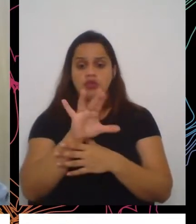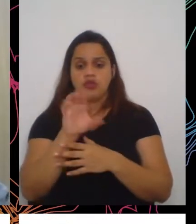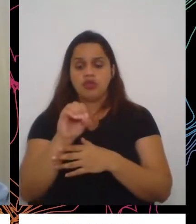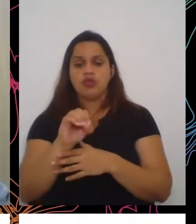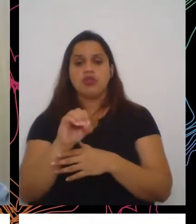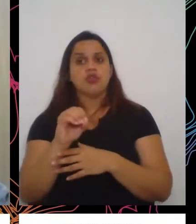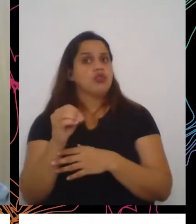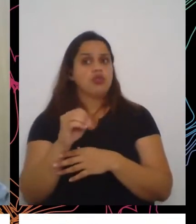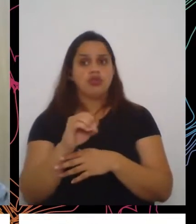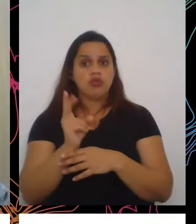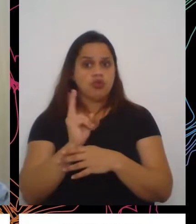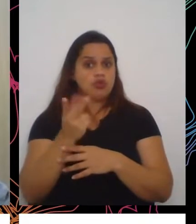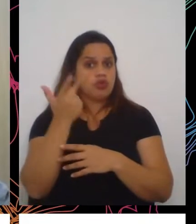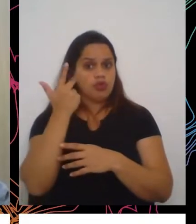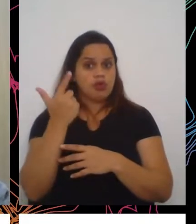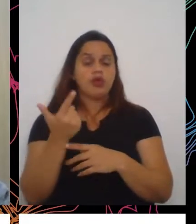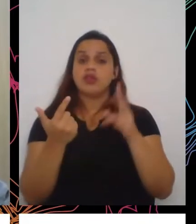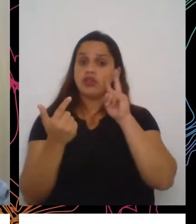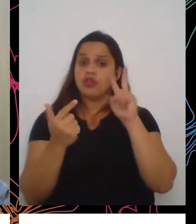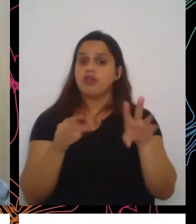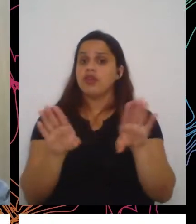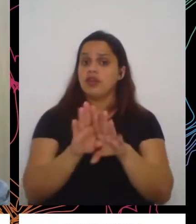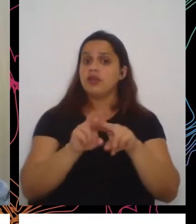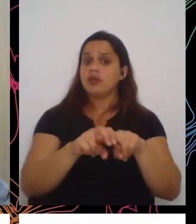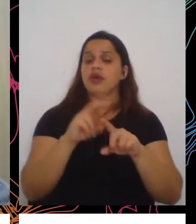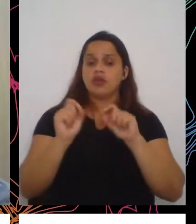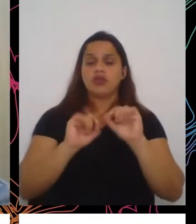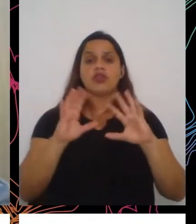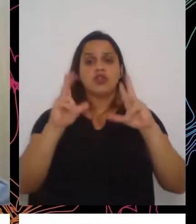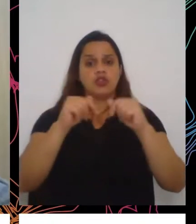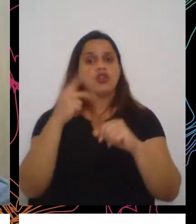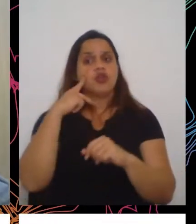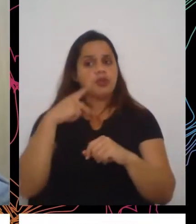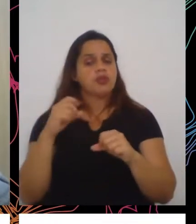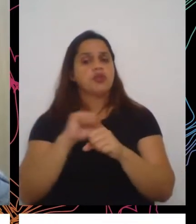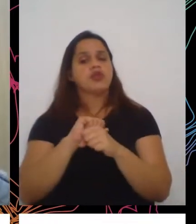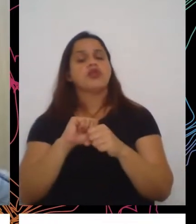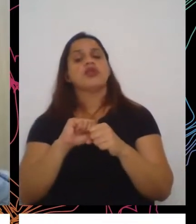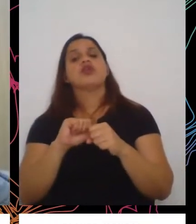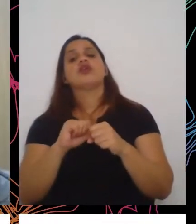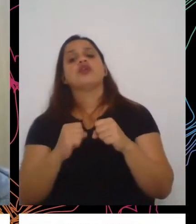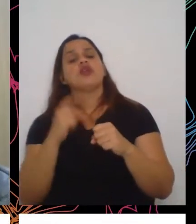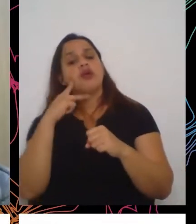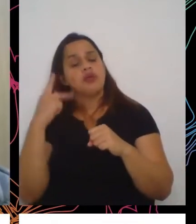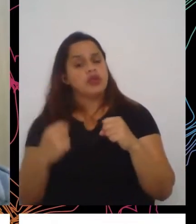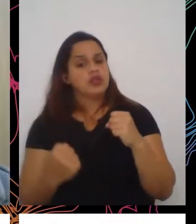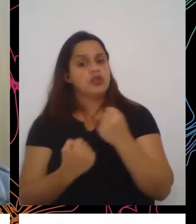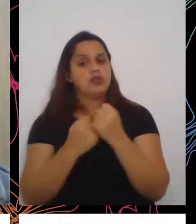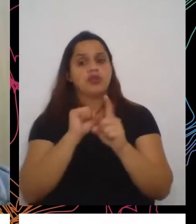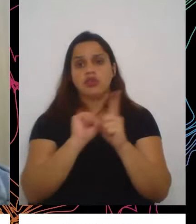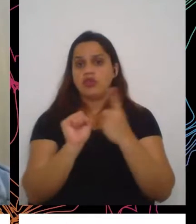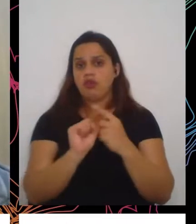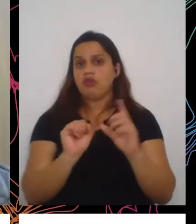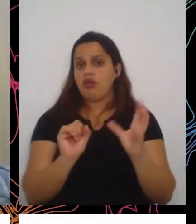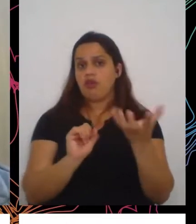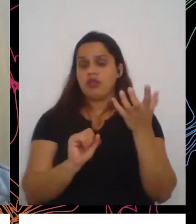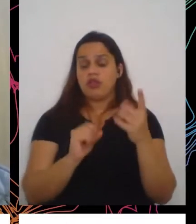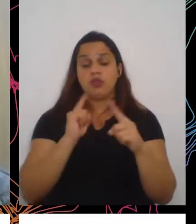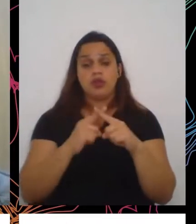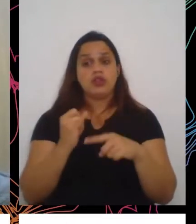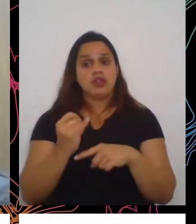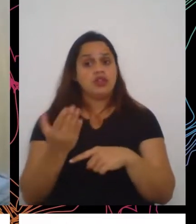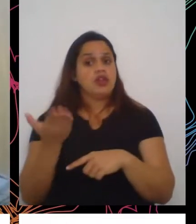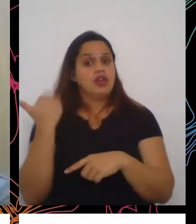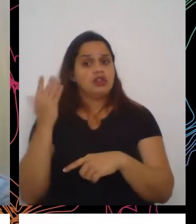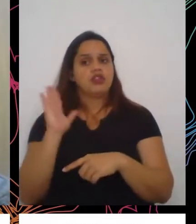E isso vem, inclusive, em decorrência do desmonte da política de assistência social que vem acontecendo, né? Se antes nós estávamos estruturando